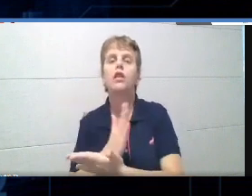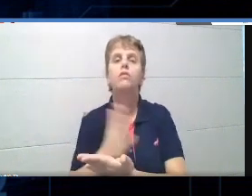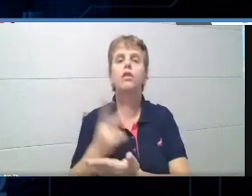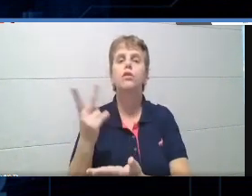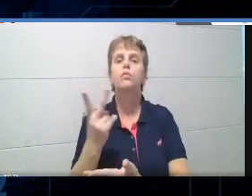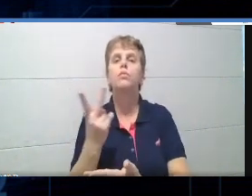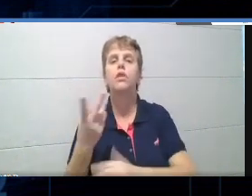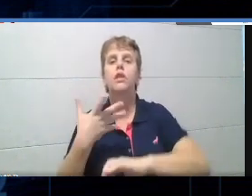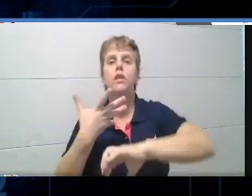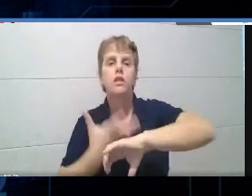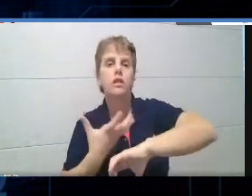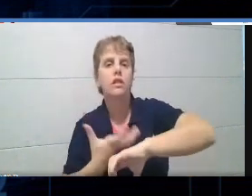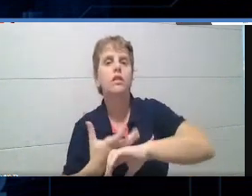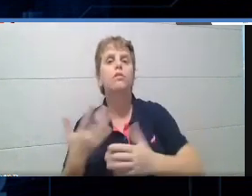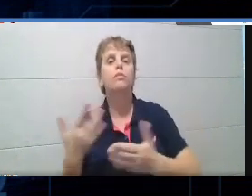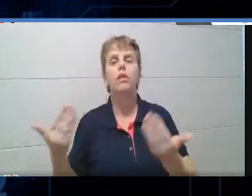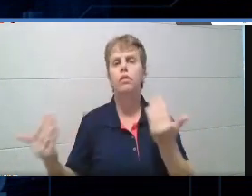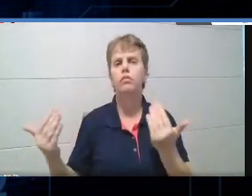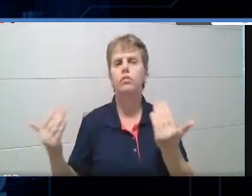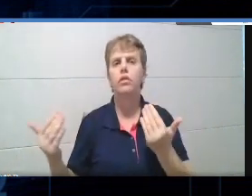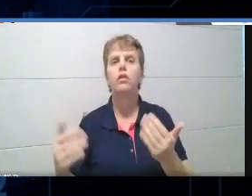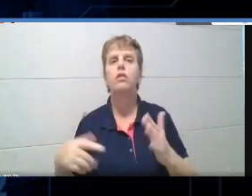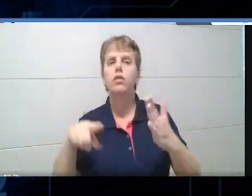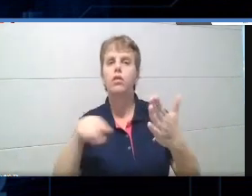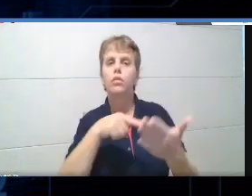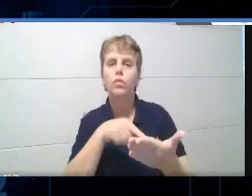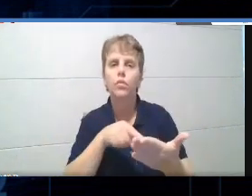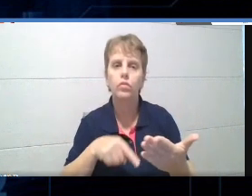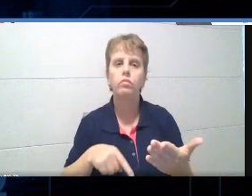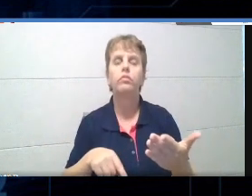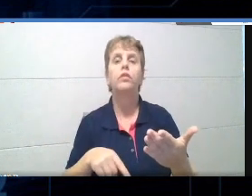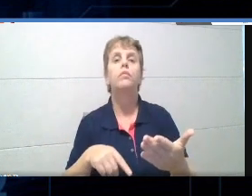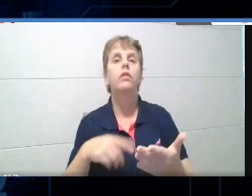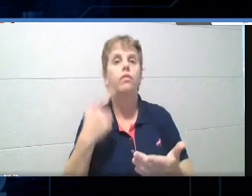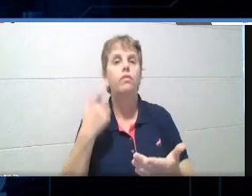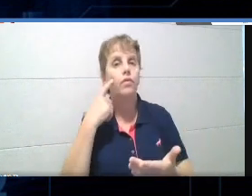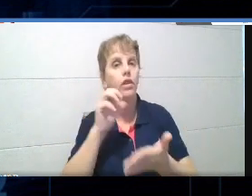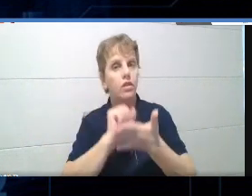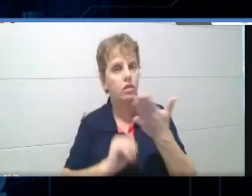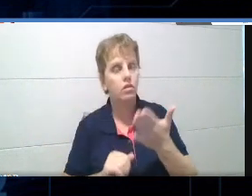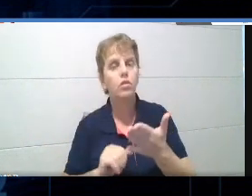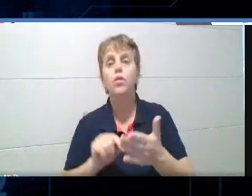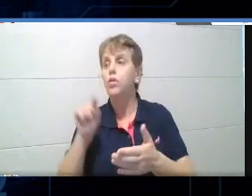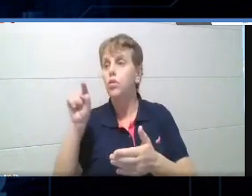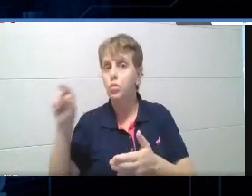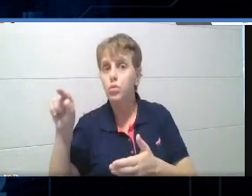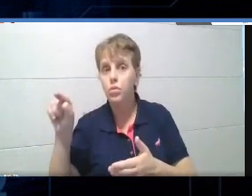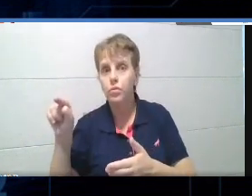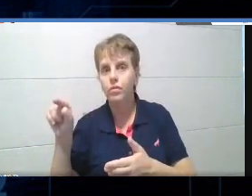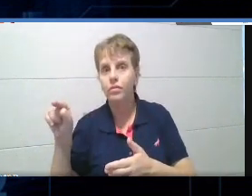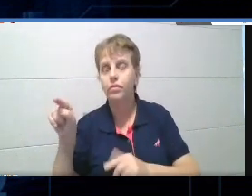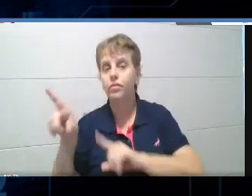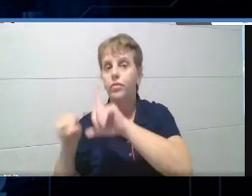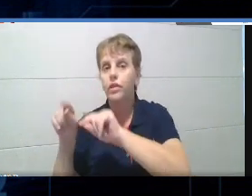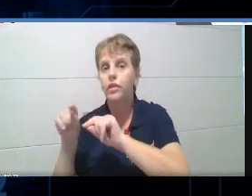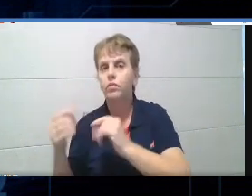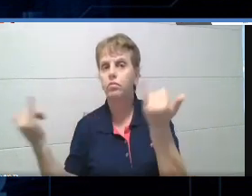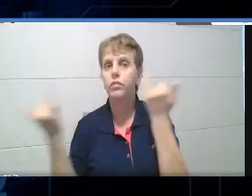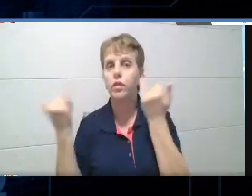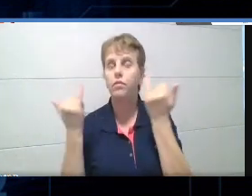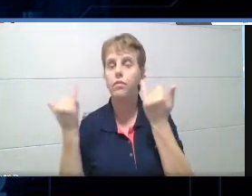envolvido nisso para corrigir a atividade, mas você vai estar, você vai buscar as informações, sua aula vai ficando muito mais rica, né,